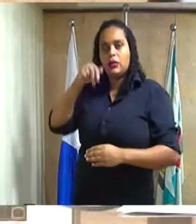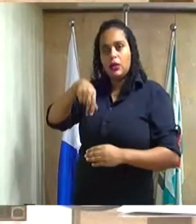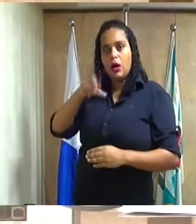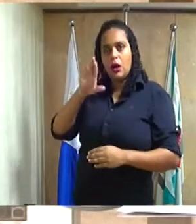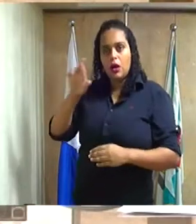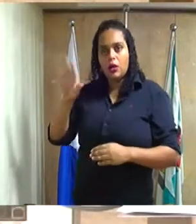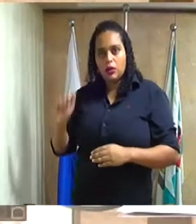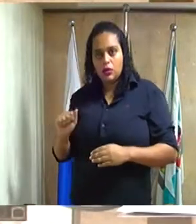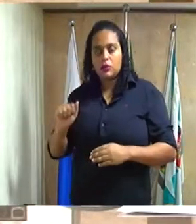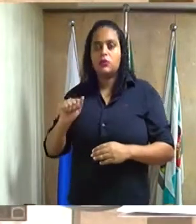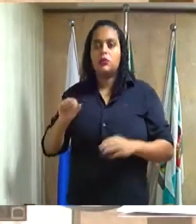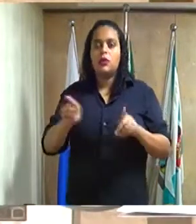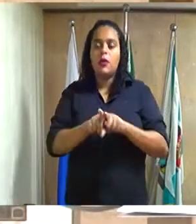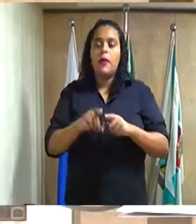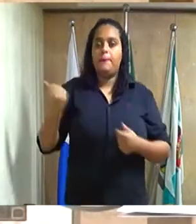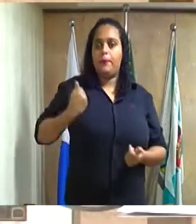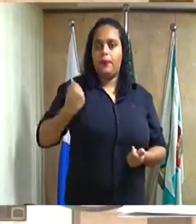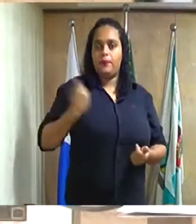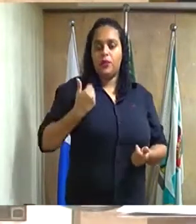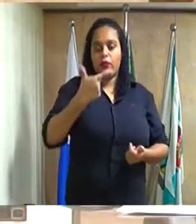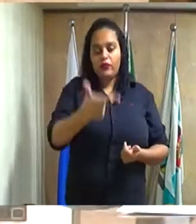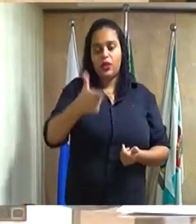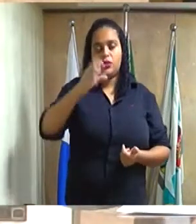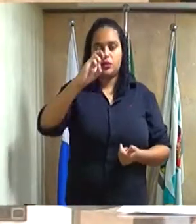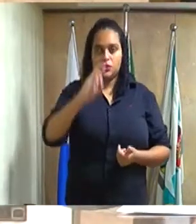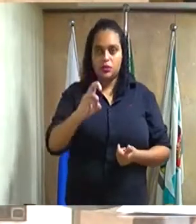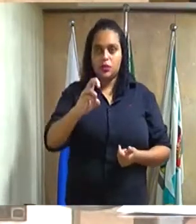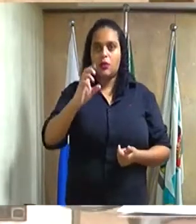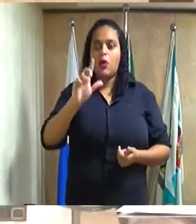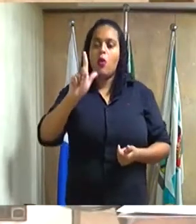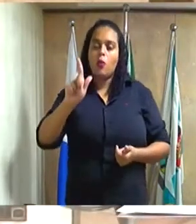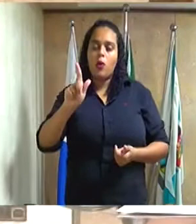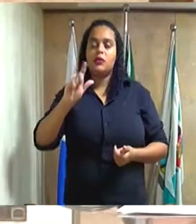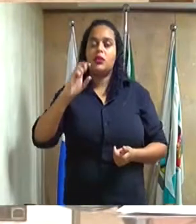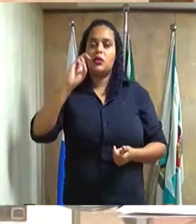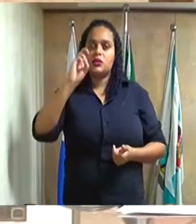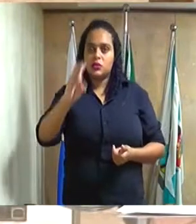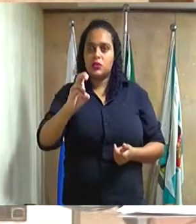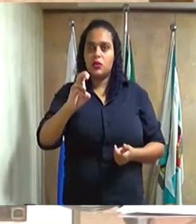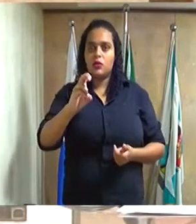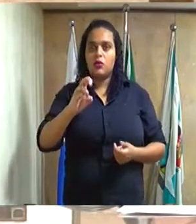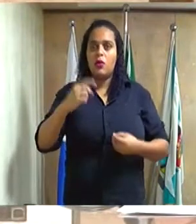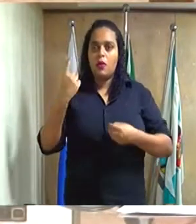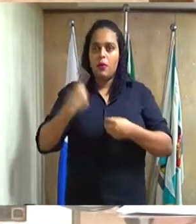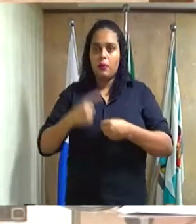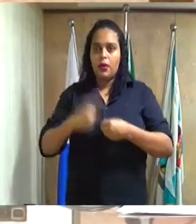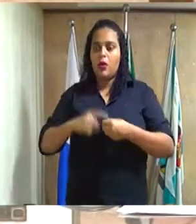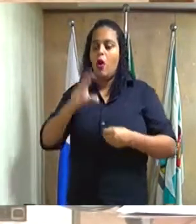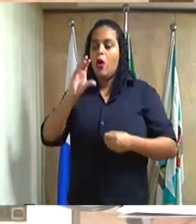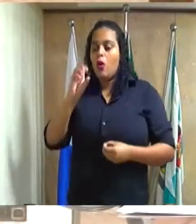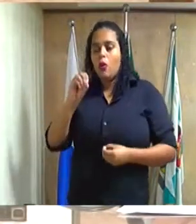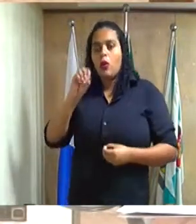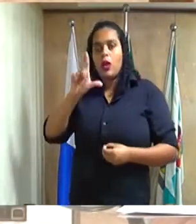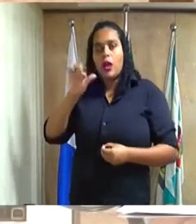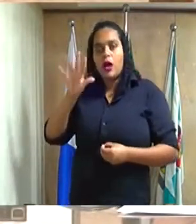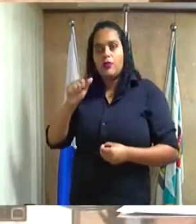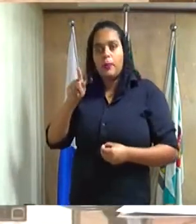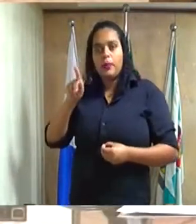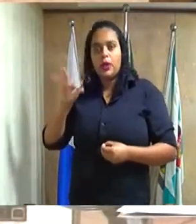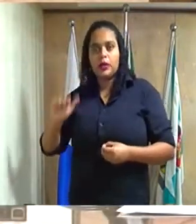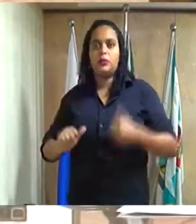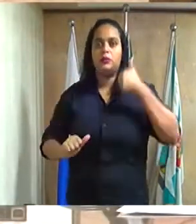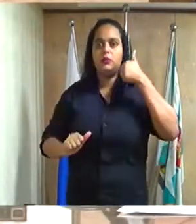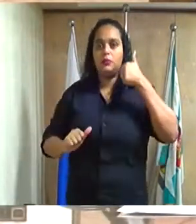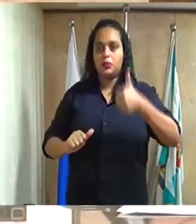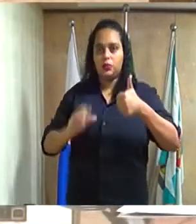Notadamente, na altura do número 25, quadra 5, barra Olavo Bilac, primeiro distrito deste município.